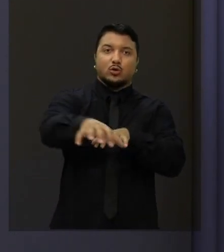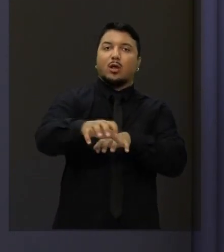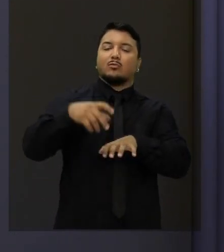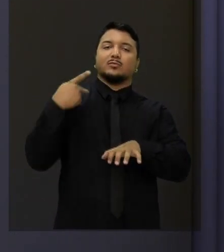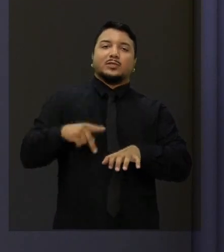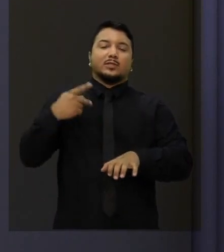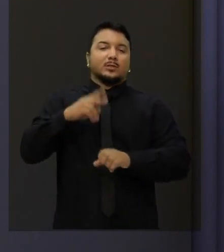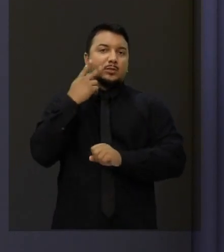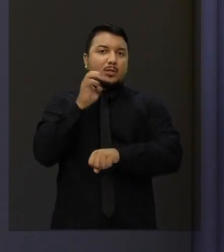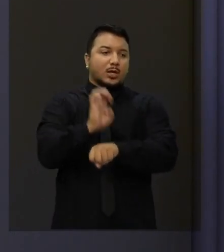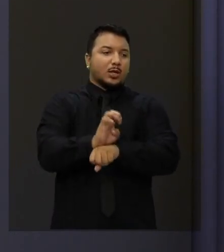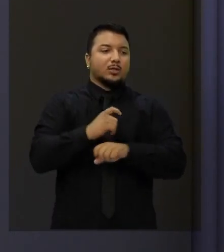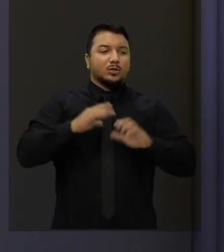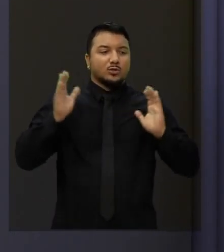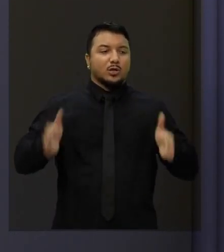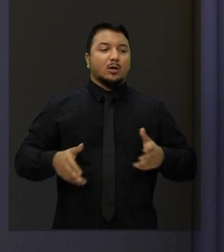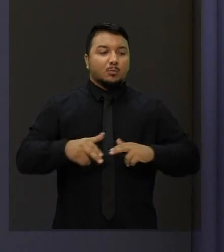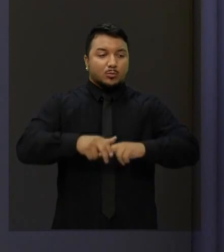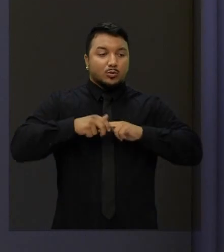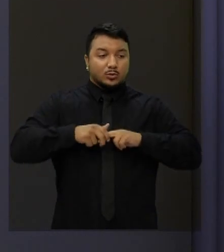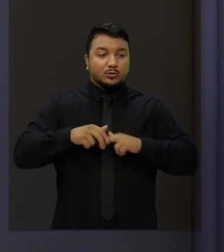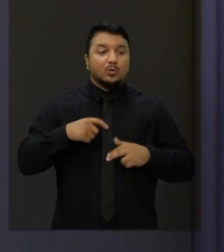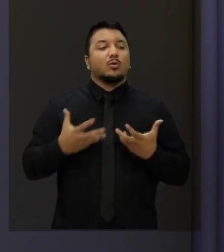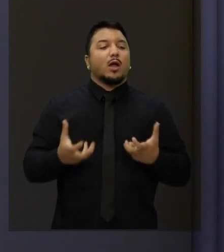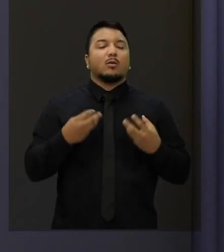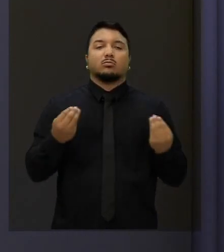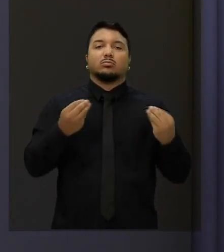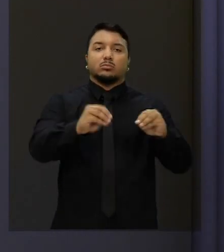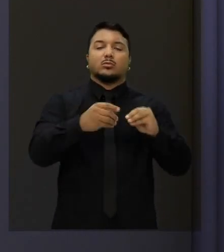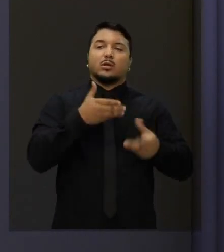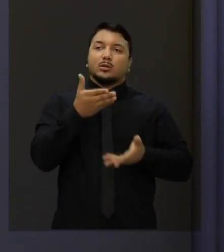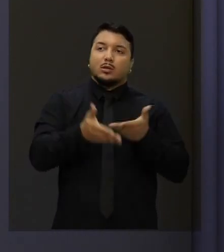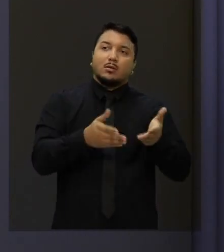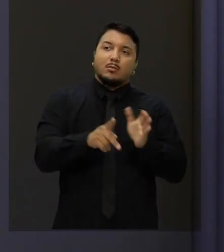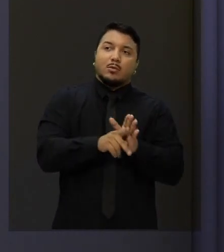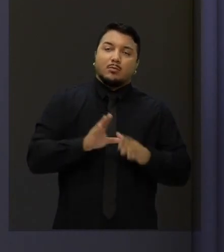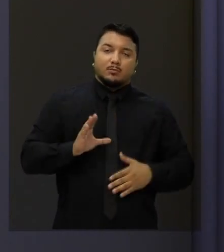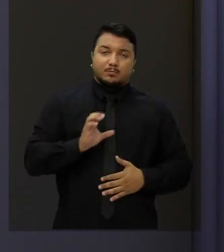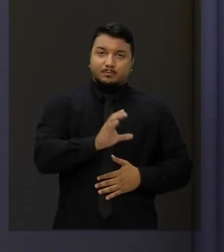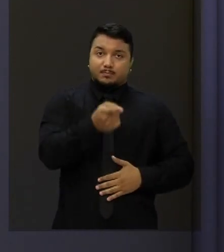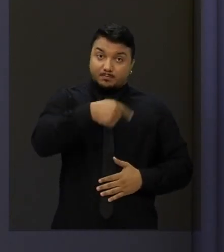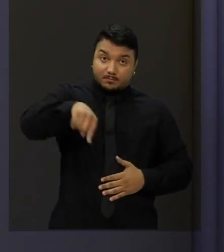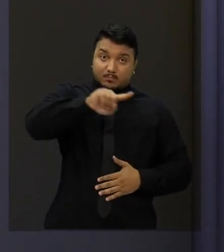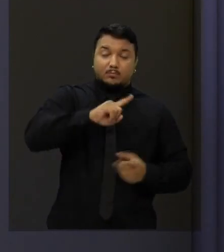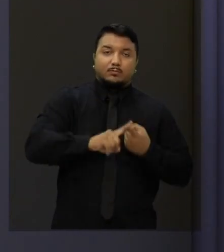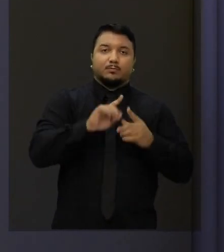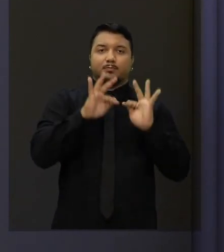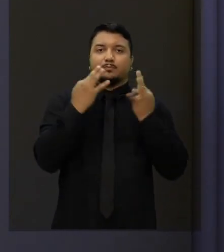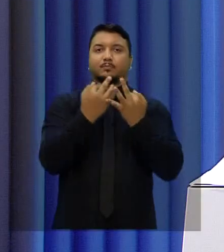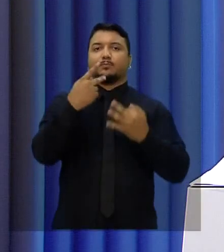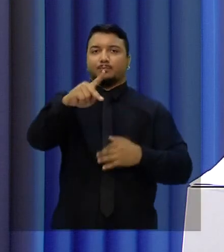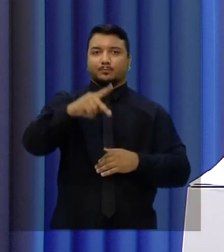regiões. E é nesses hospitais que eu quero colocar o tratamento do câncer para você e para a sua família.